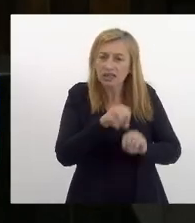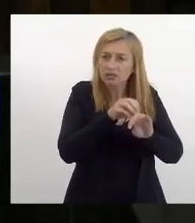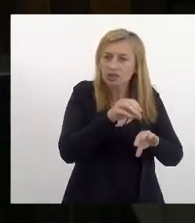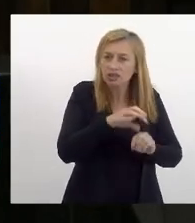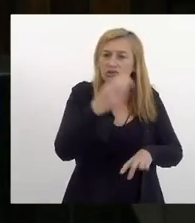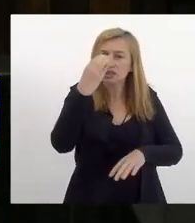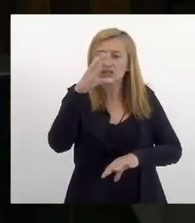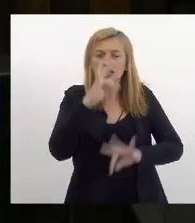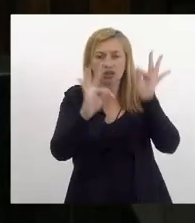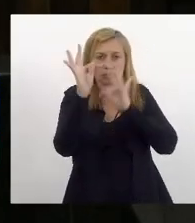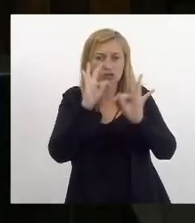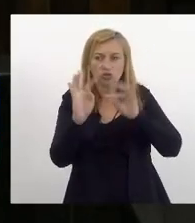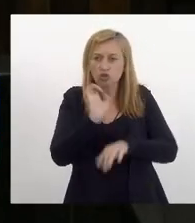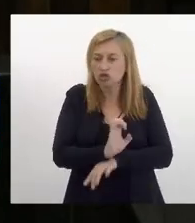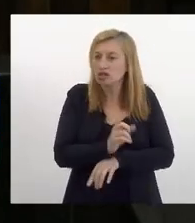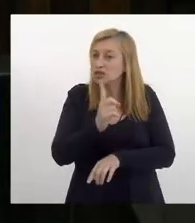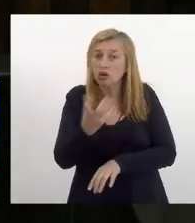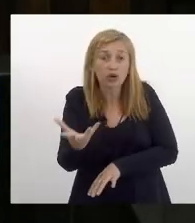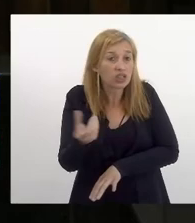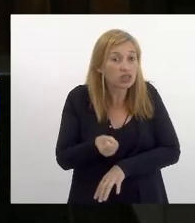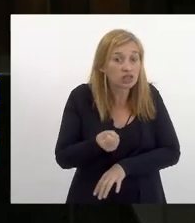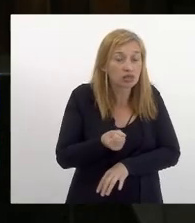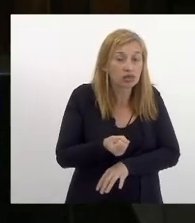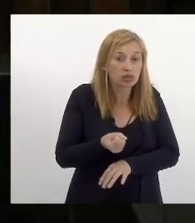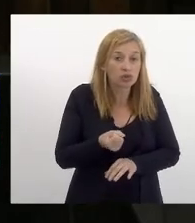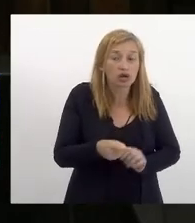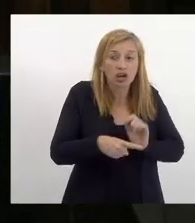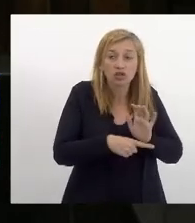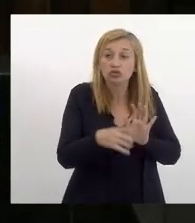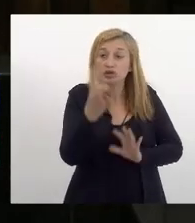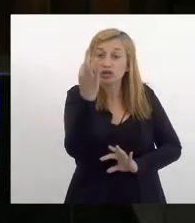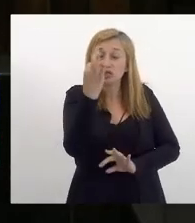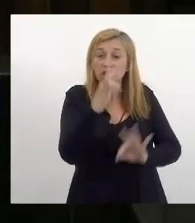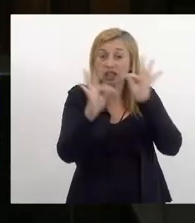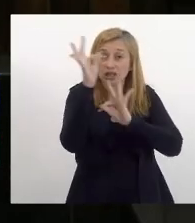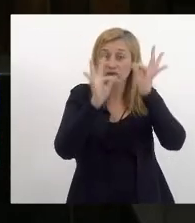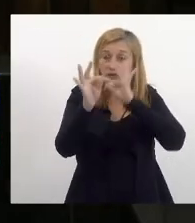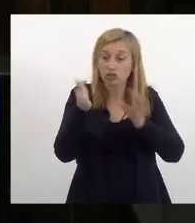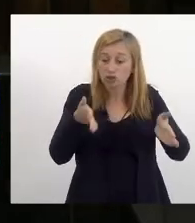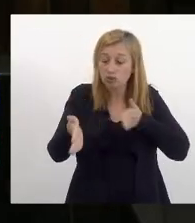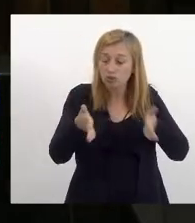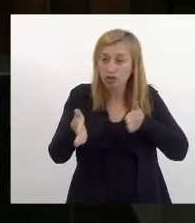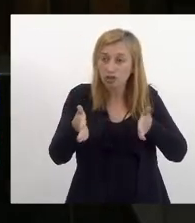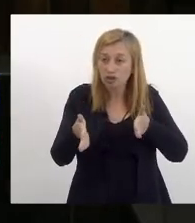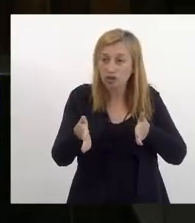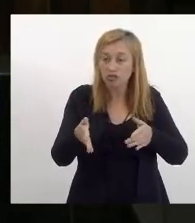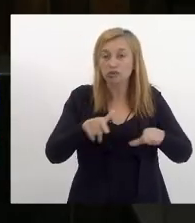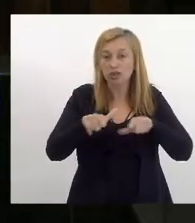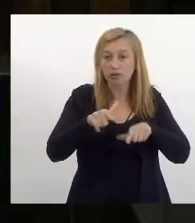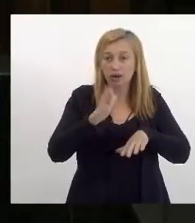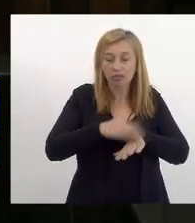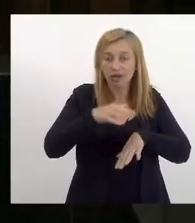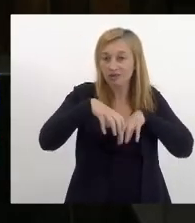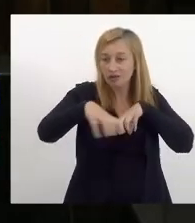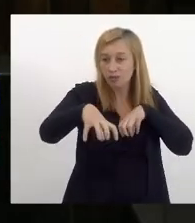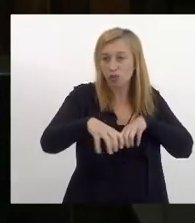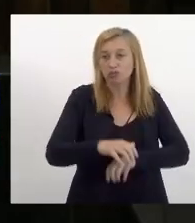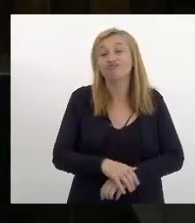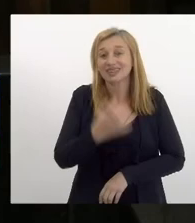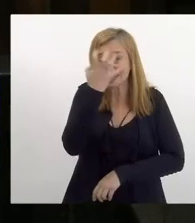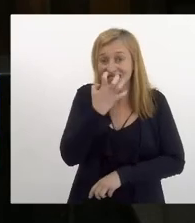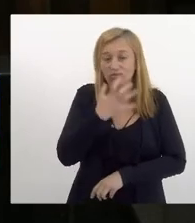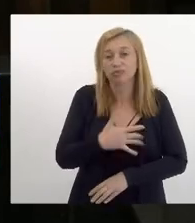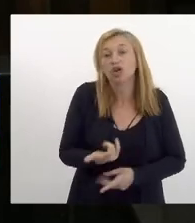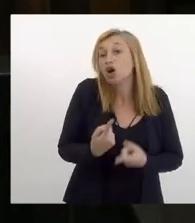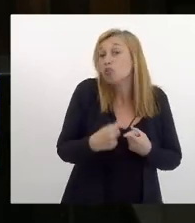tecnologia do estado que não receberam auxílio tecnológico durante esse período em que o trabalho teve que se dar cada vez mais remoto é grave